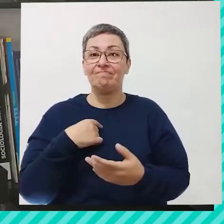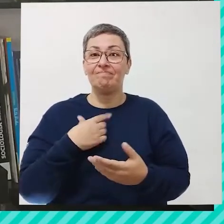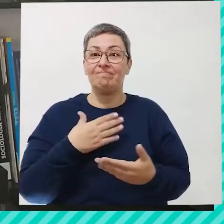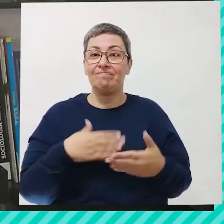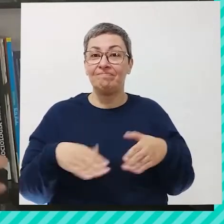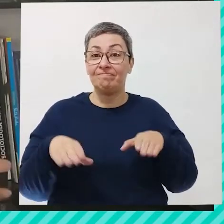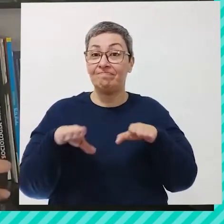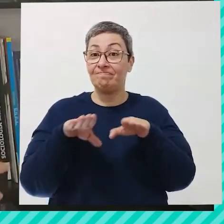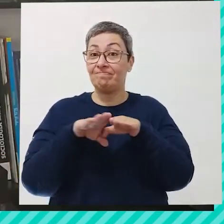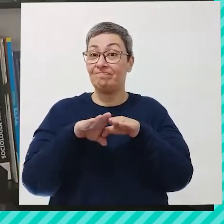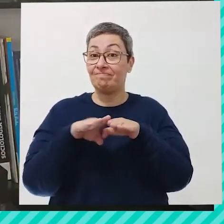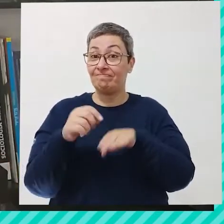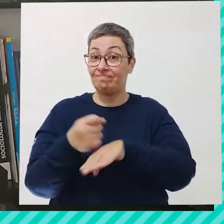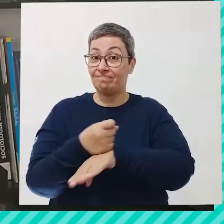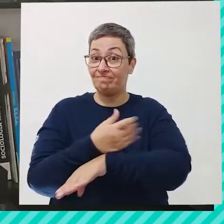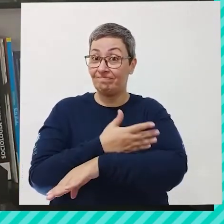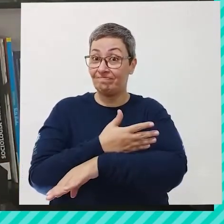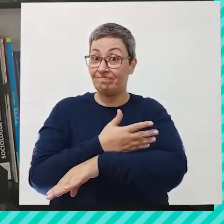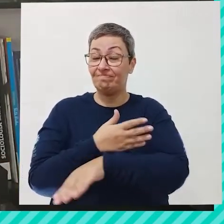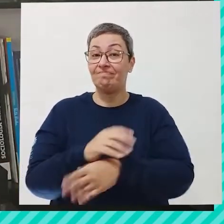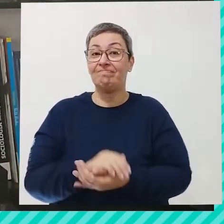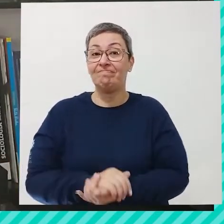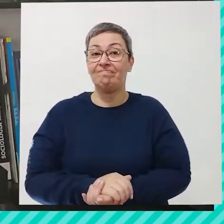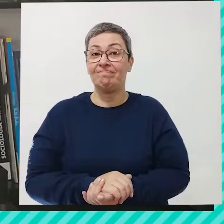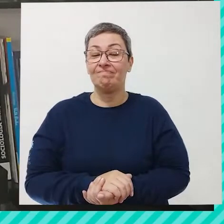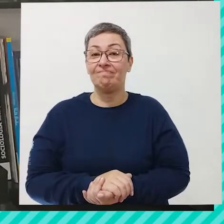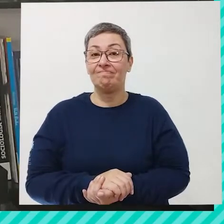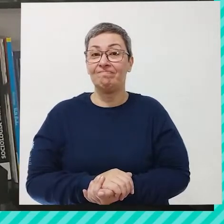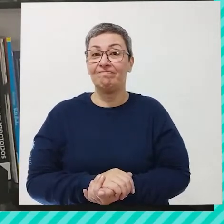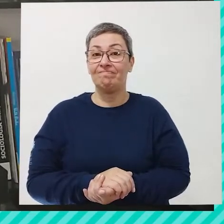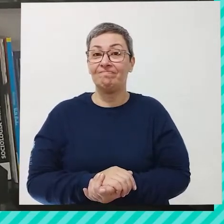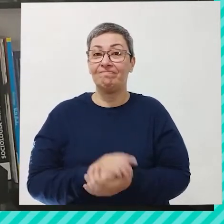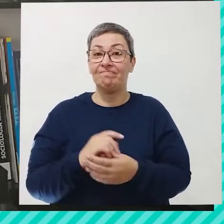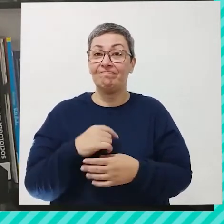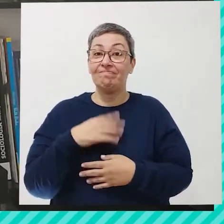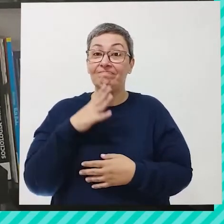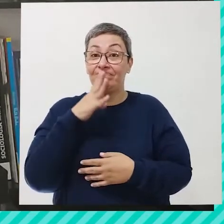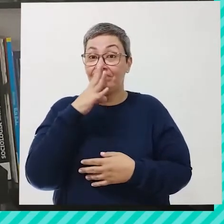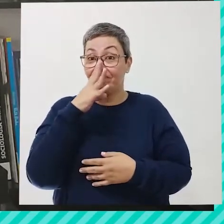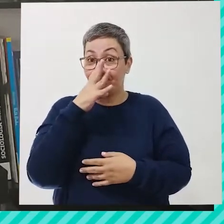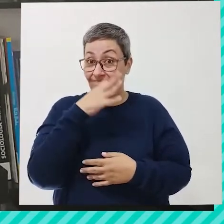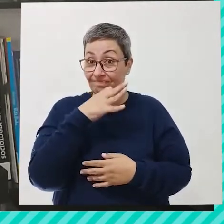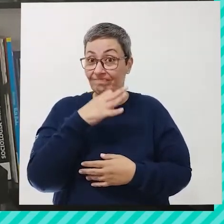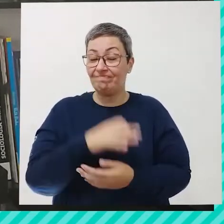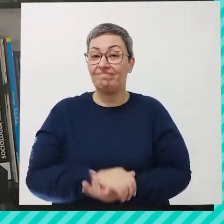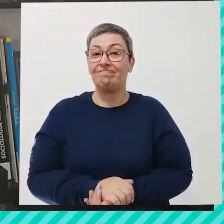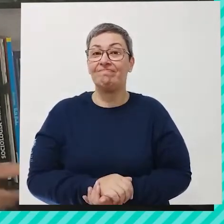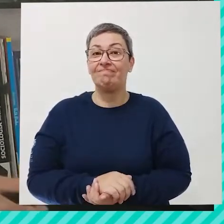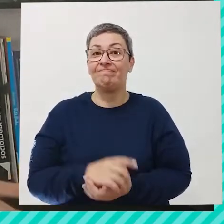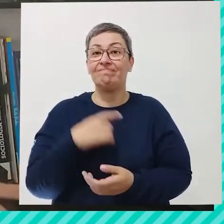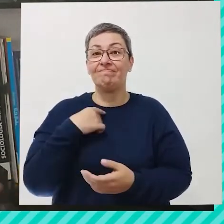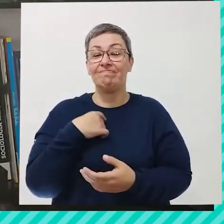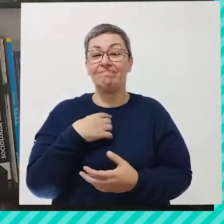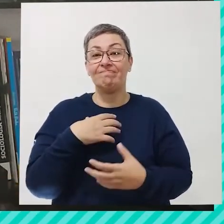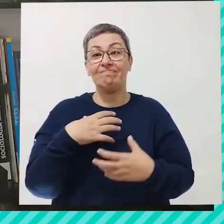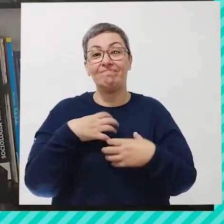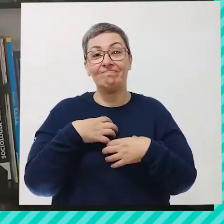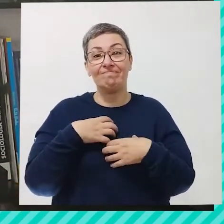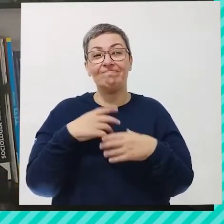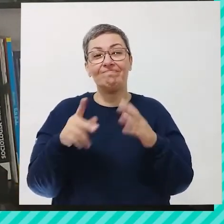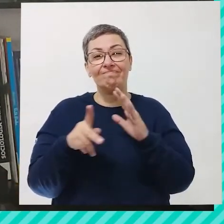equilíbrio emocional, a resiliência e o senso de